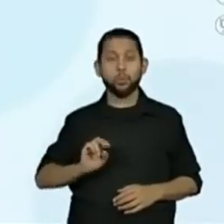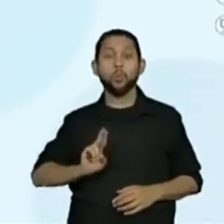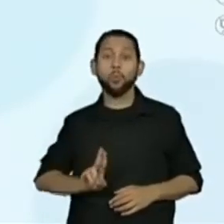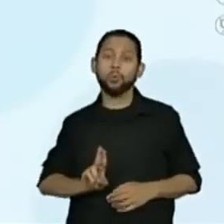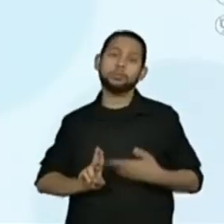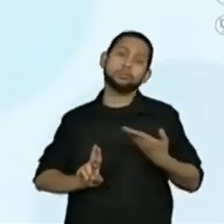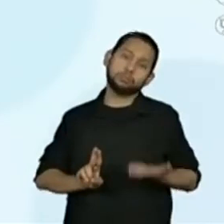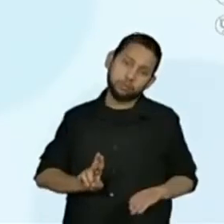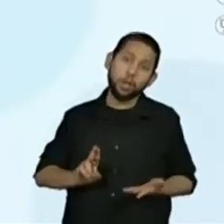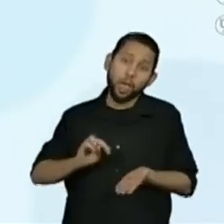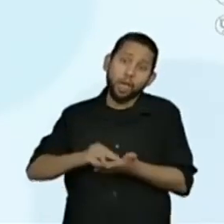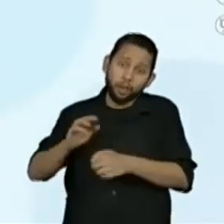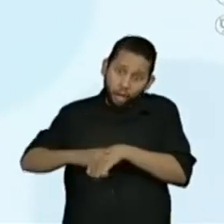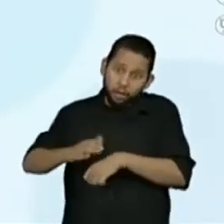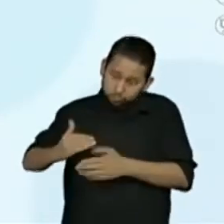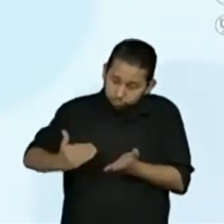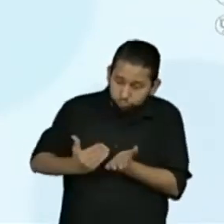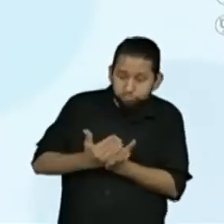Começou.